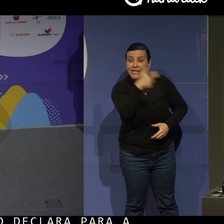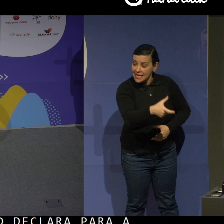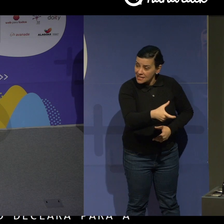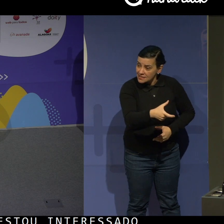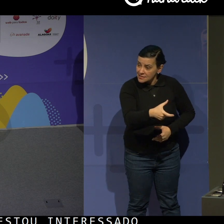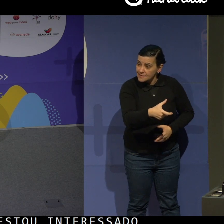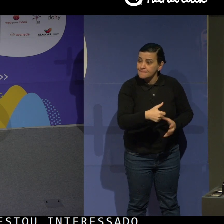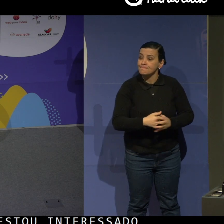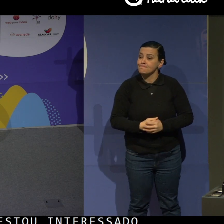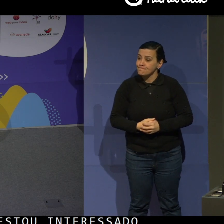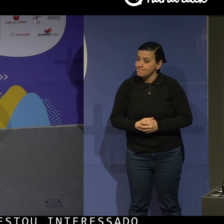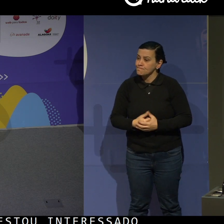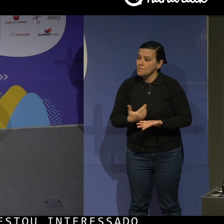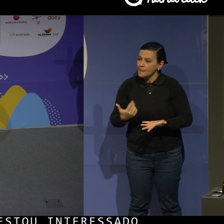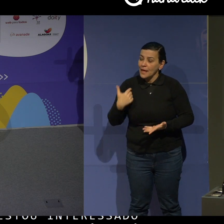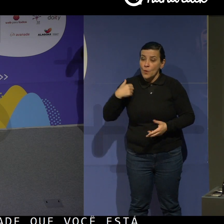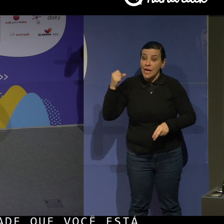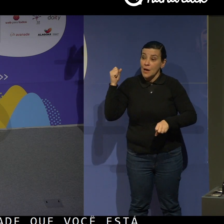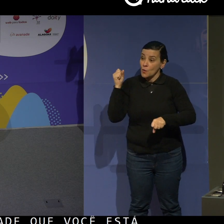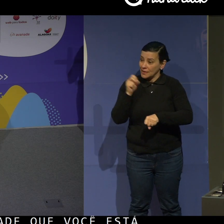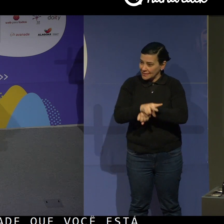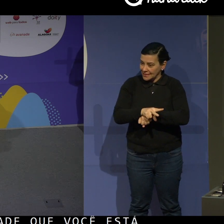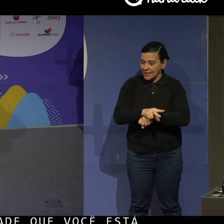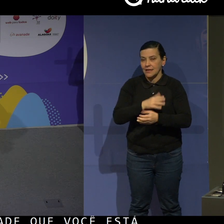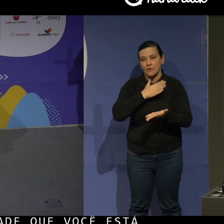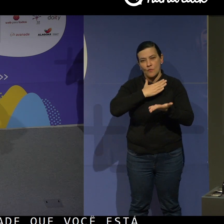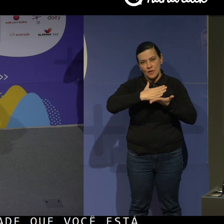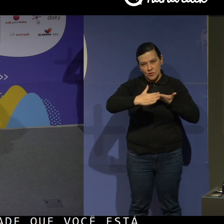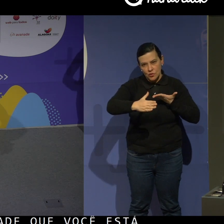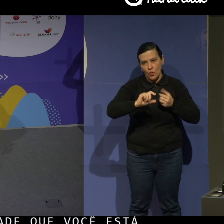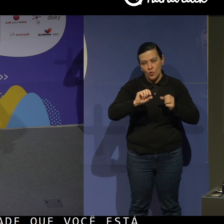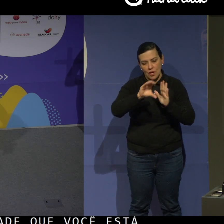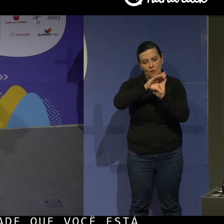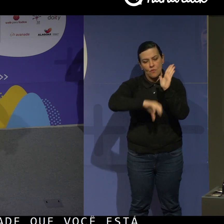Então, desde que eu entrei, nós lançamos o primeiro currículo.